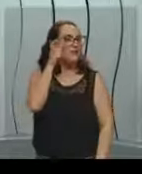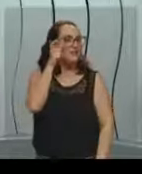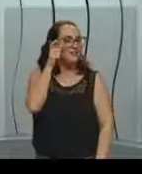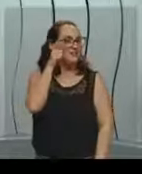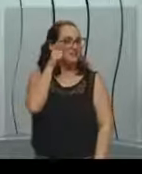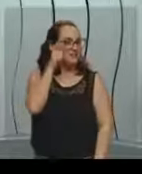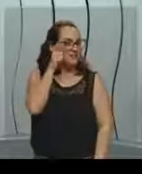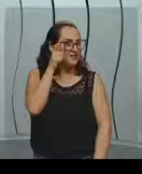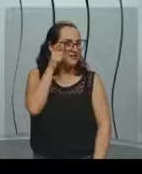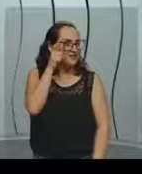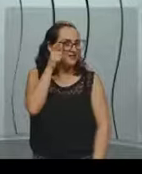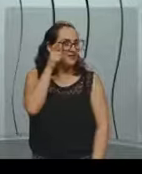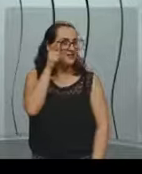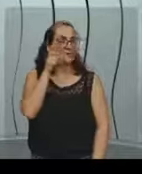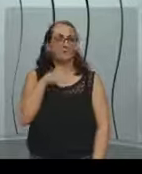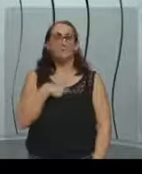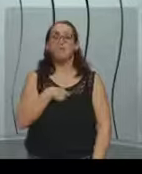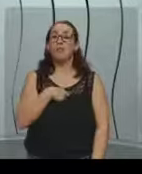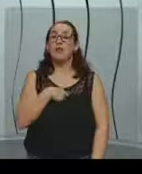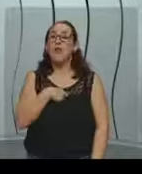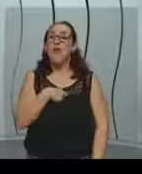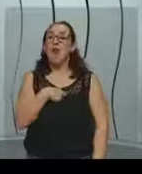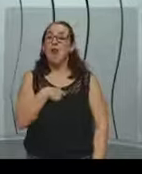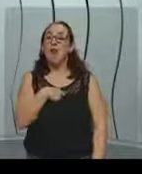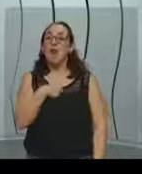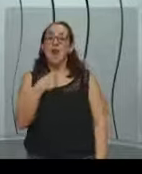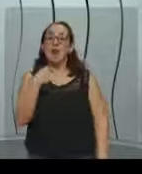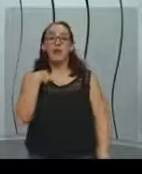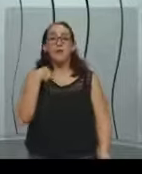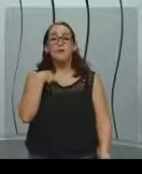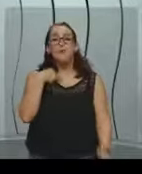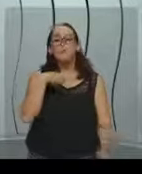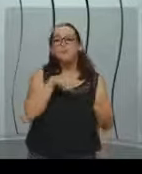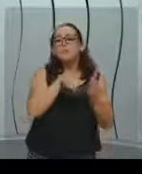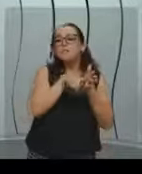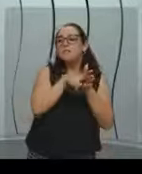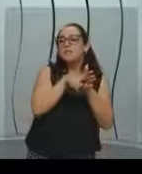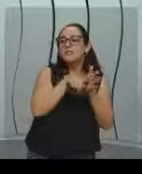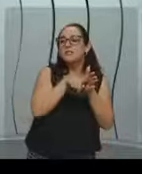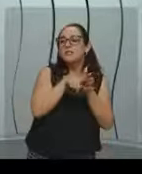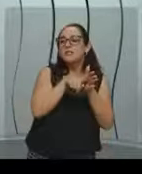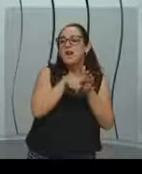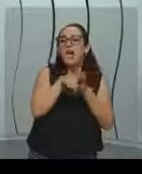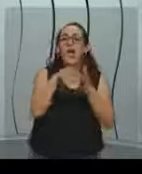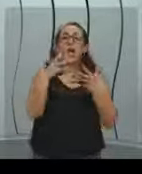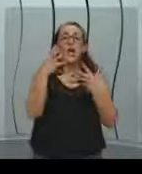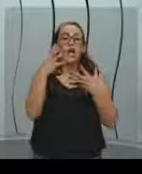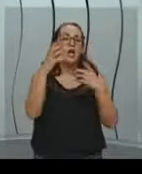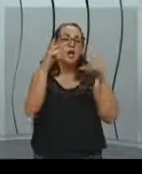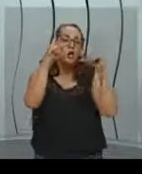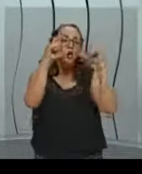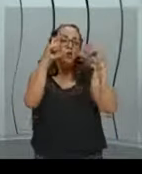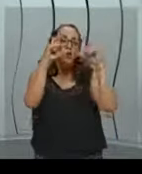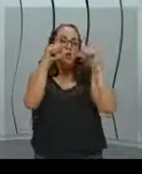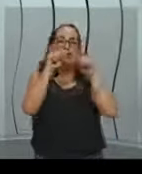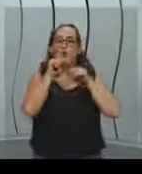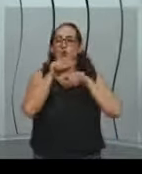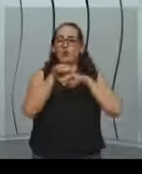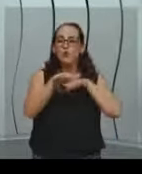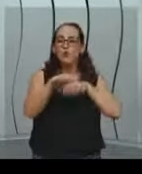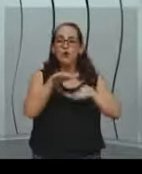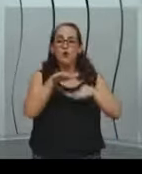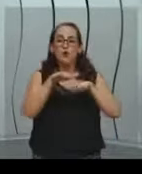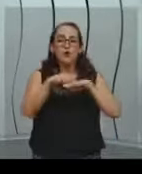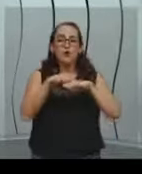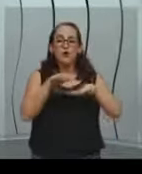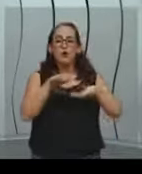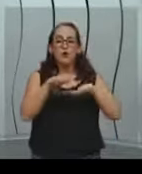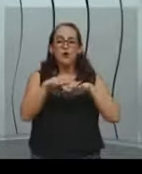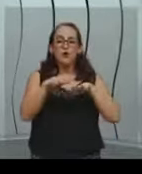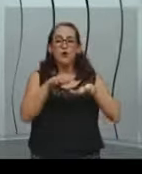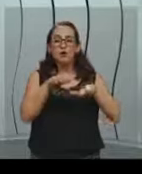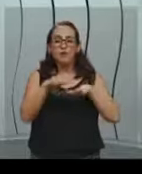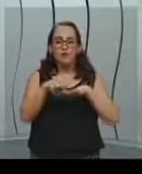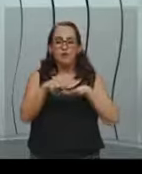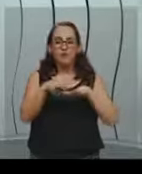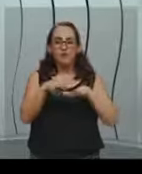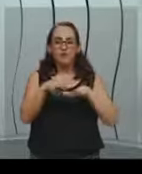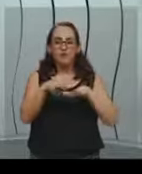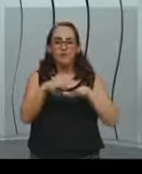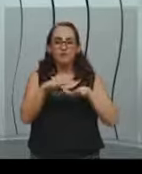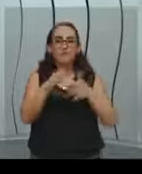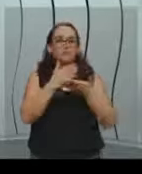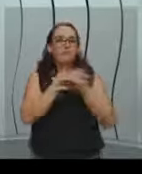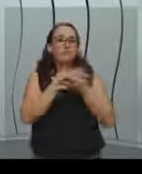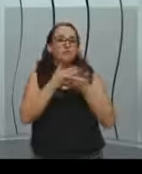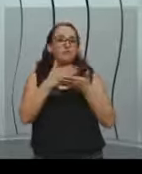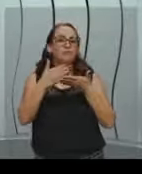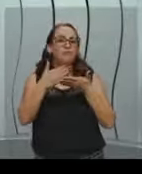sobre possíveis fotos em movimento. E aí, cientistas começaram a estudar a partir